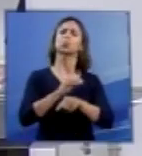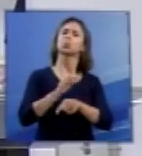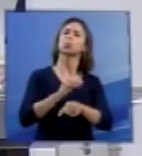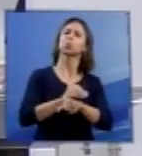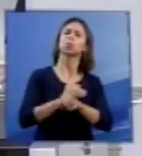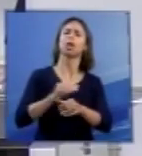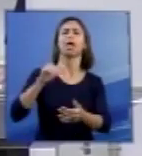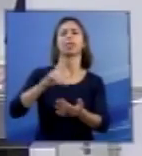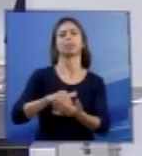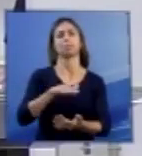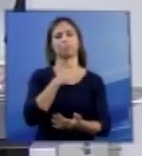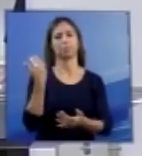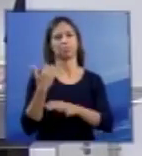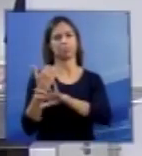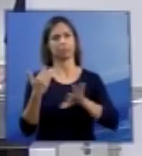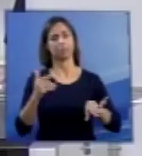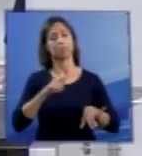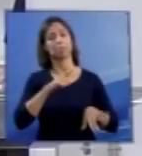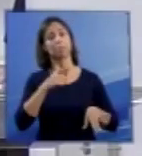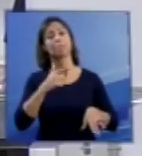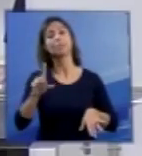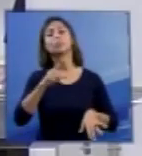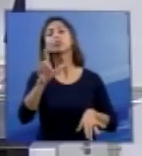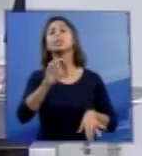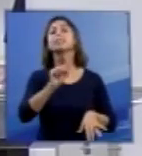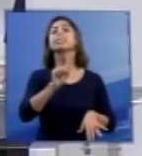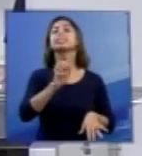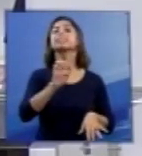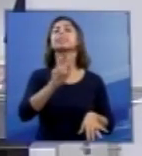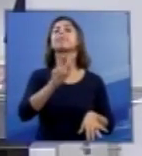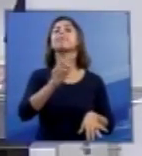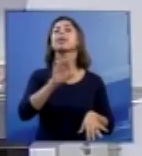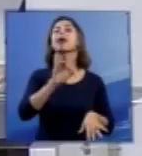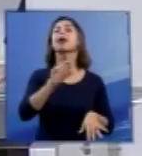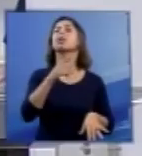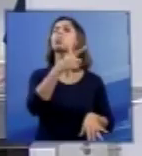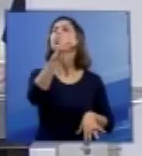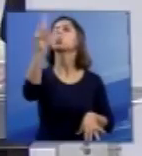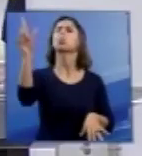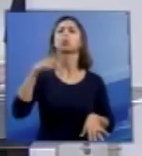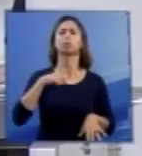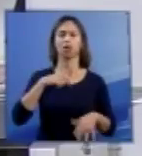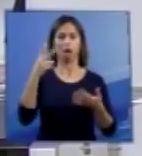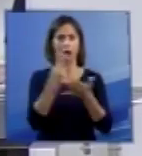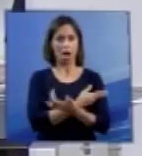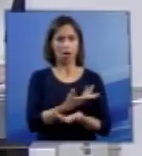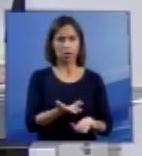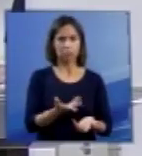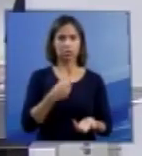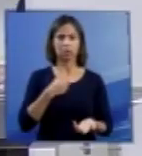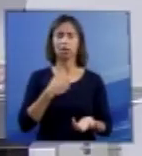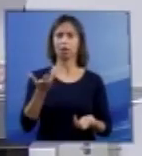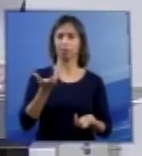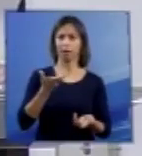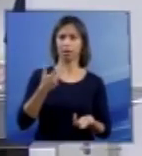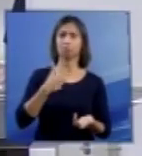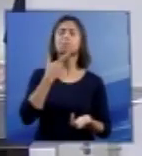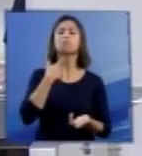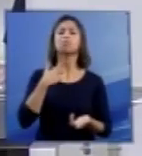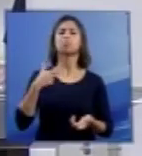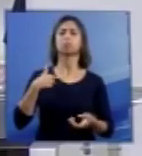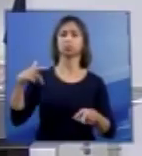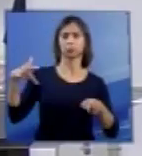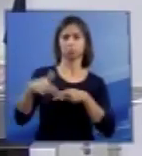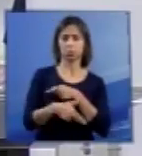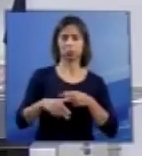Mas Severina e tantas, tantas outras mulheres que nesses casos optam por interromper o processo